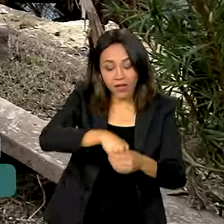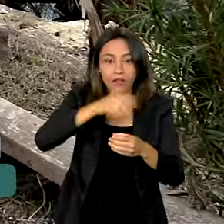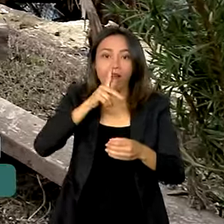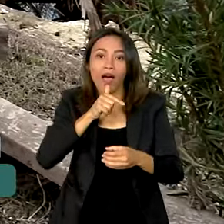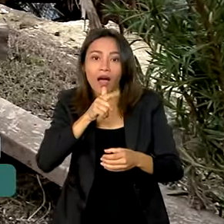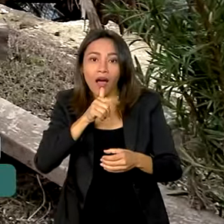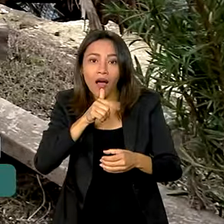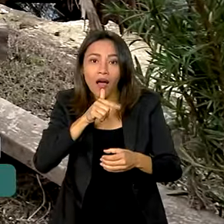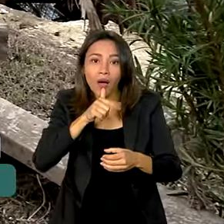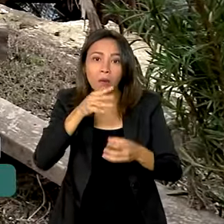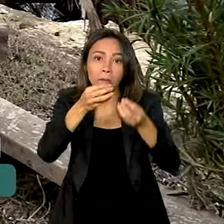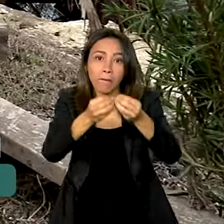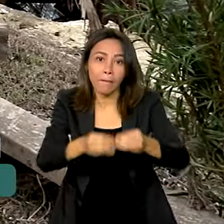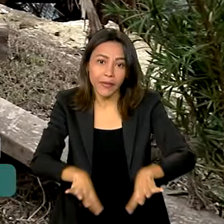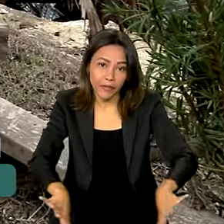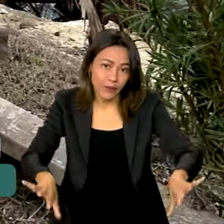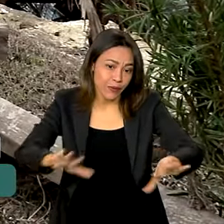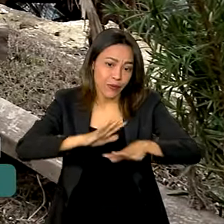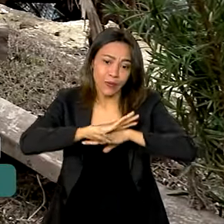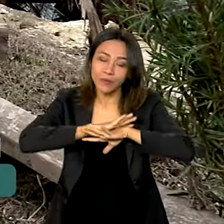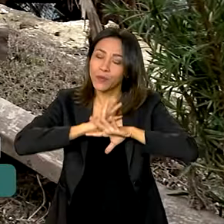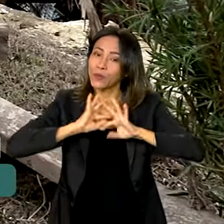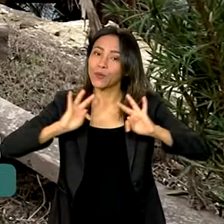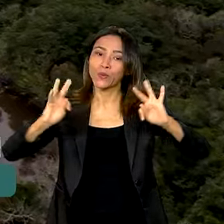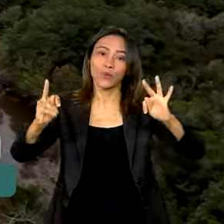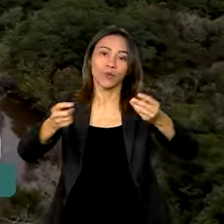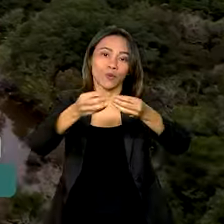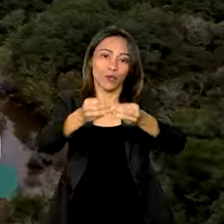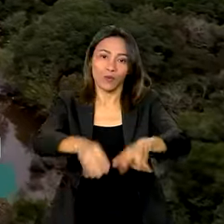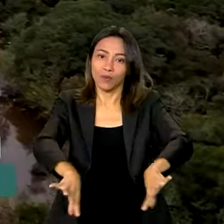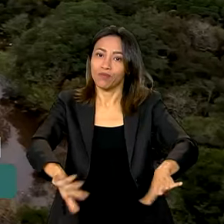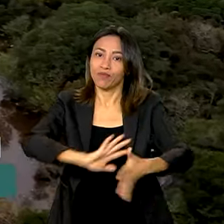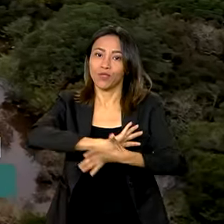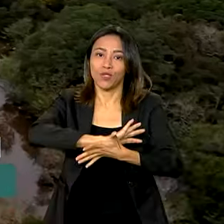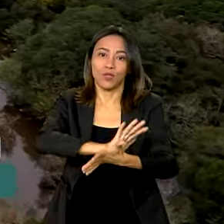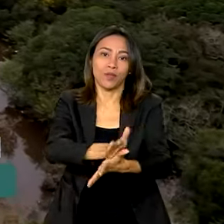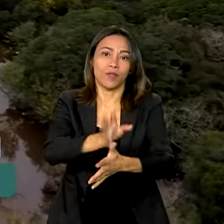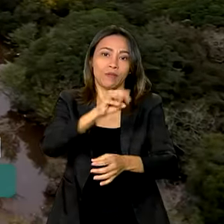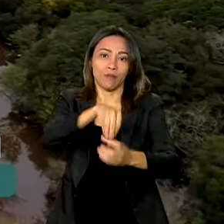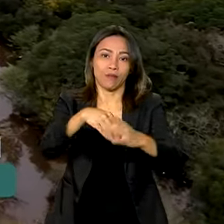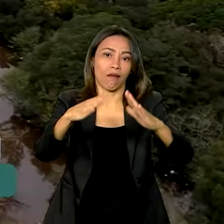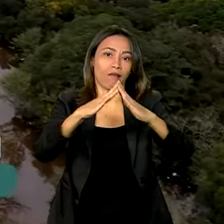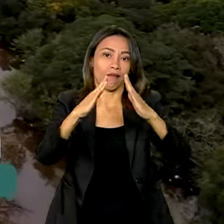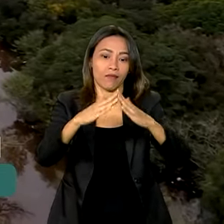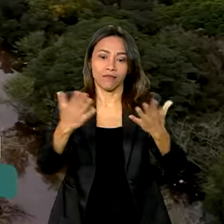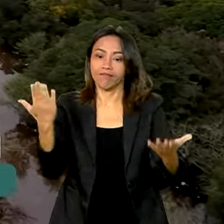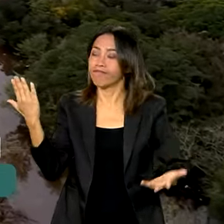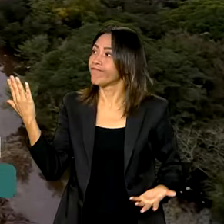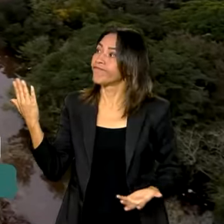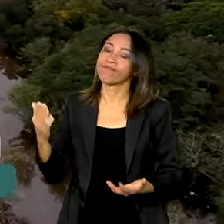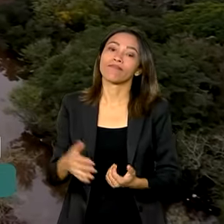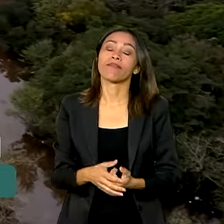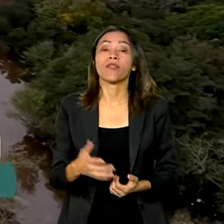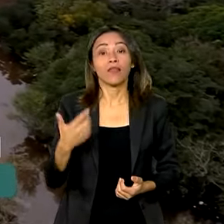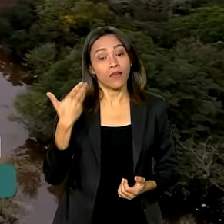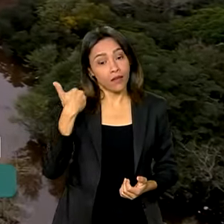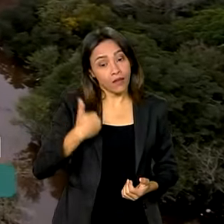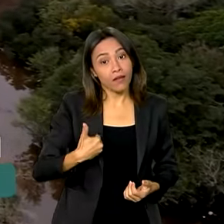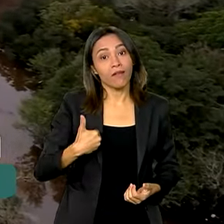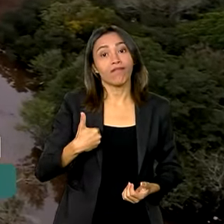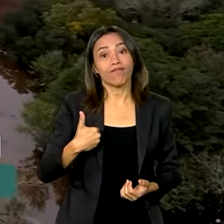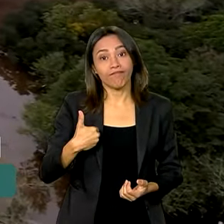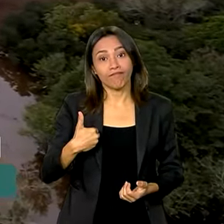O negócio de armário móvel se desmanchou tudo e está coberto pela lama. É o que restou é aquilo ali. E eu estou aí,